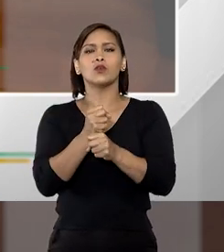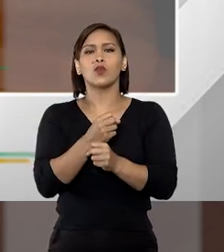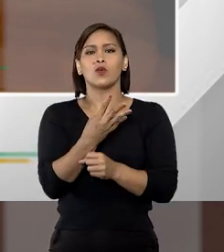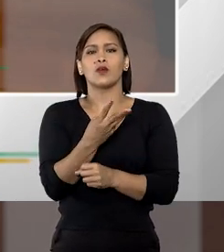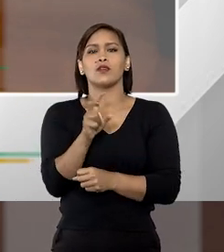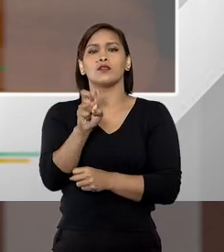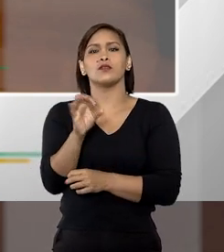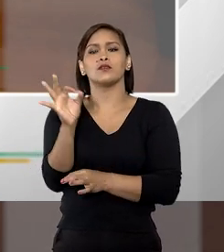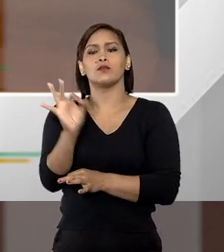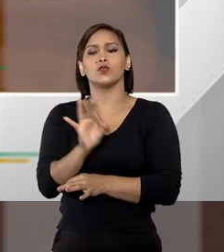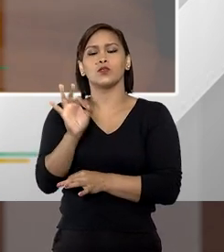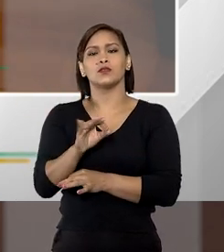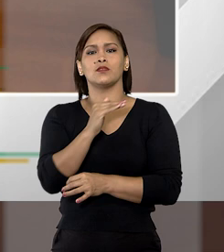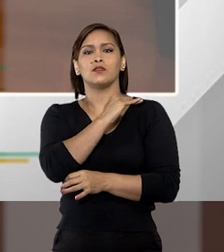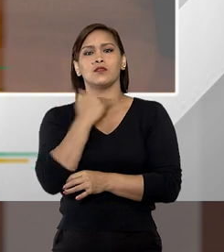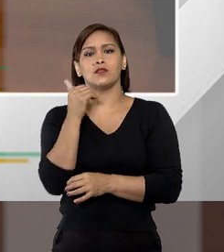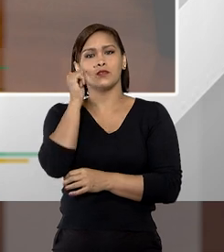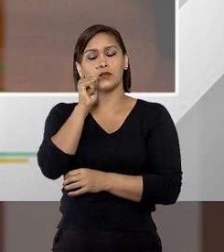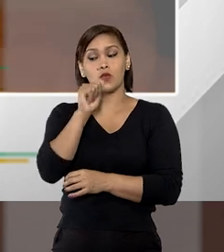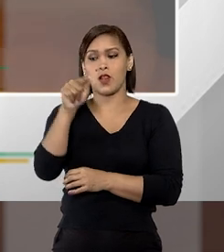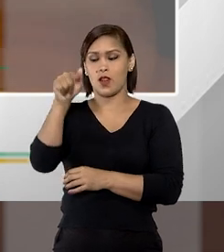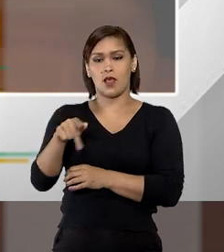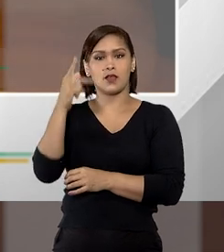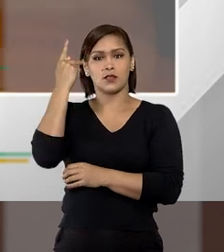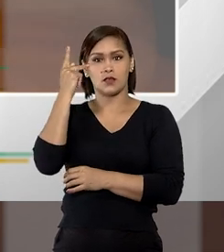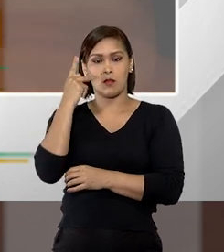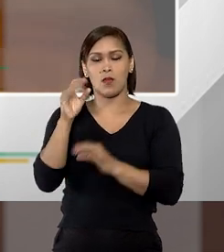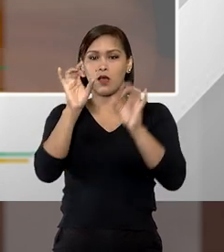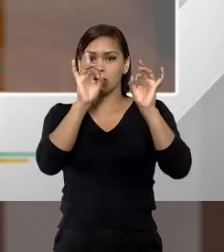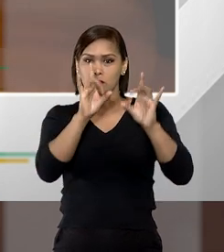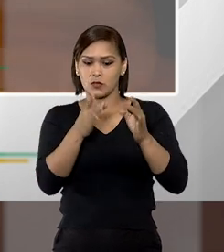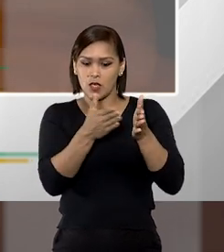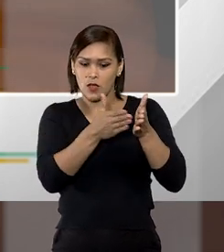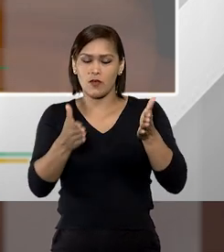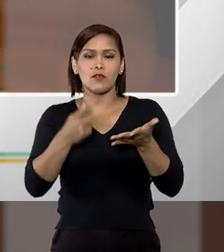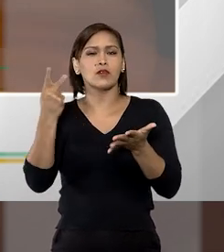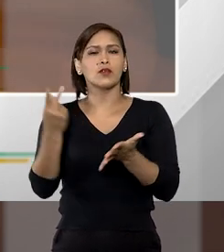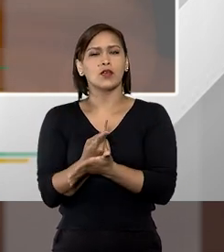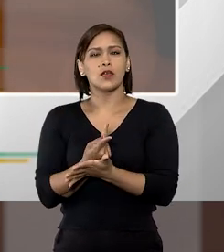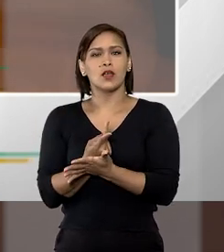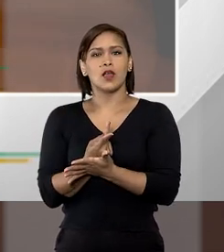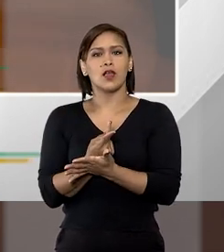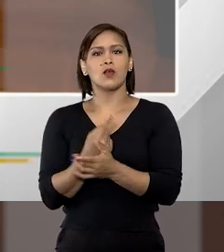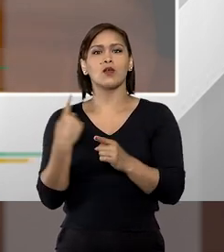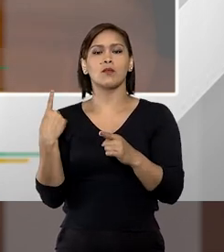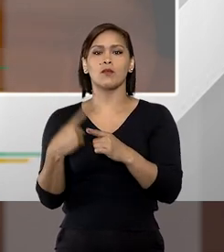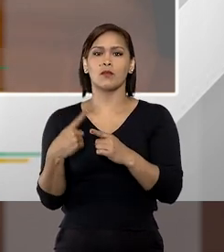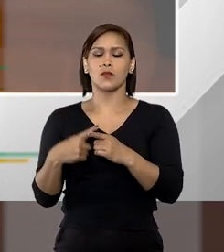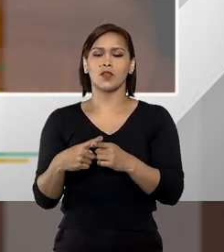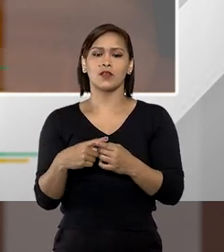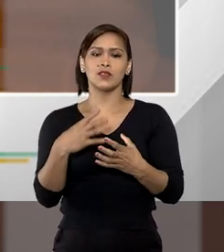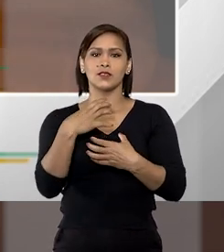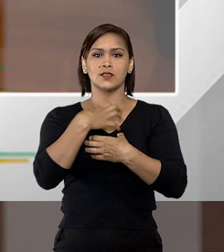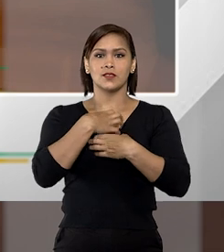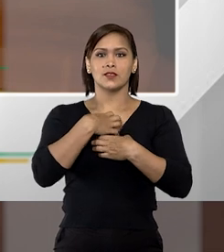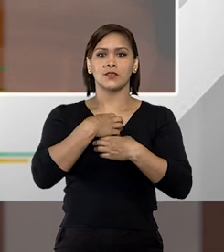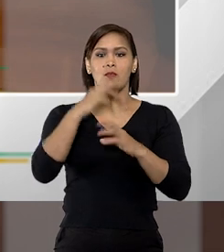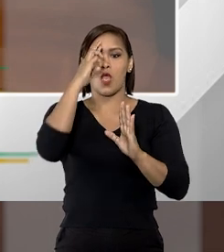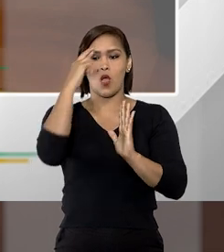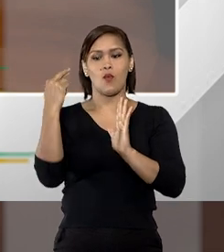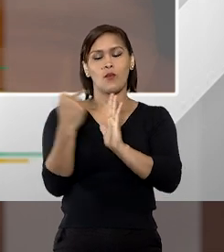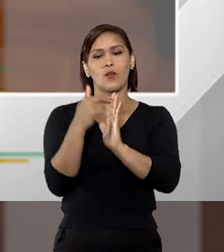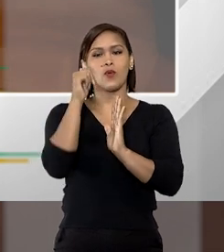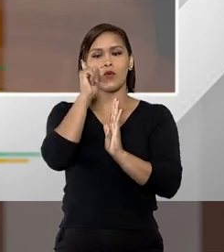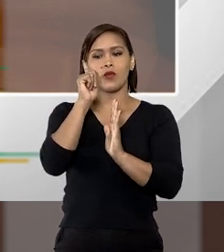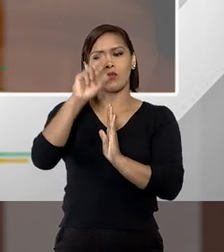que 45% das mortes de mulheres em São Paulo, em um período específico, aconteceram exatamente por aquele sentimento de pós que o doutor